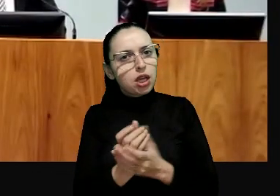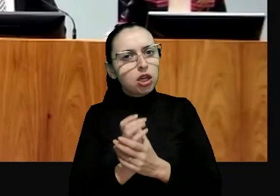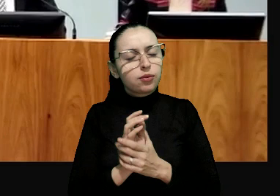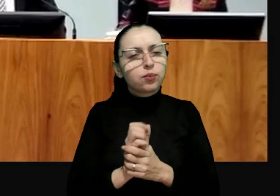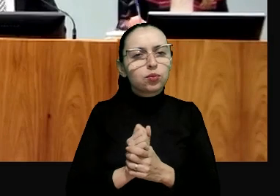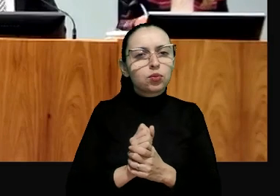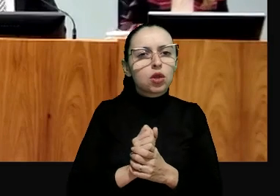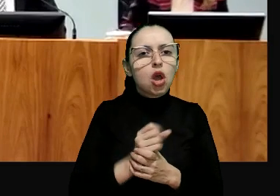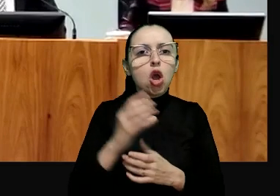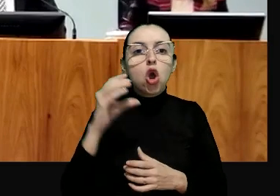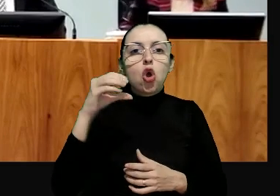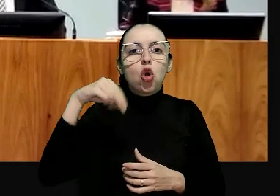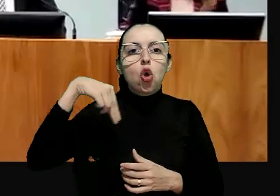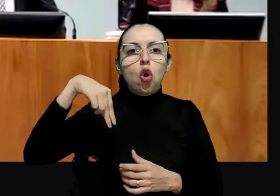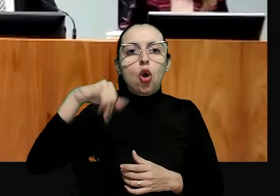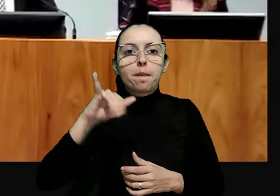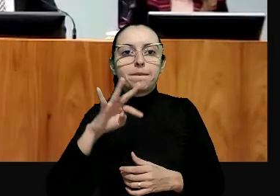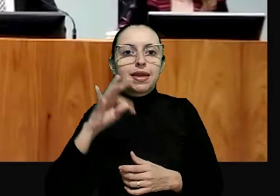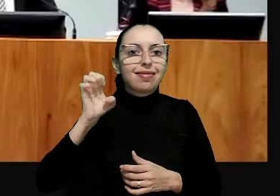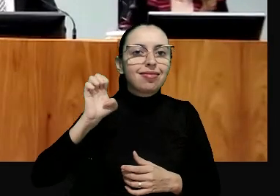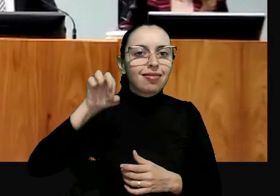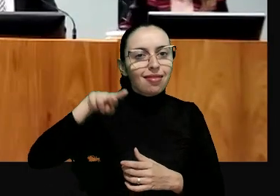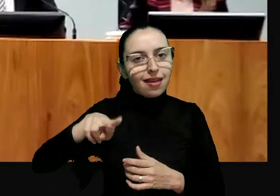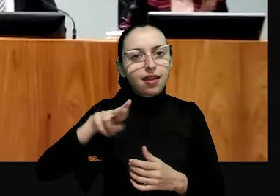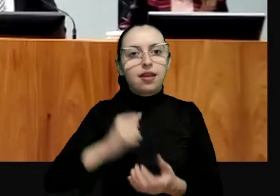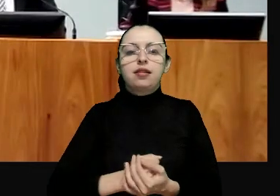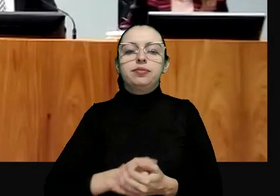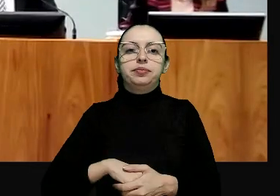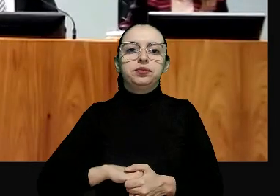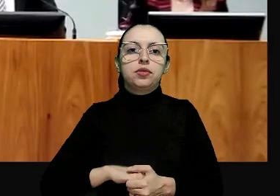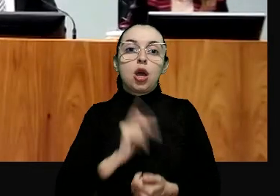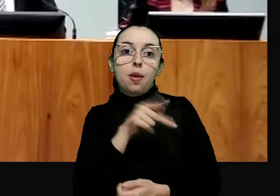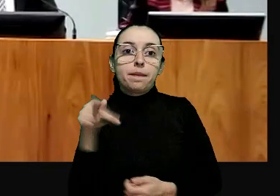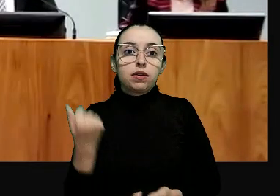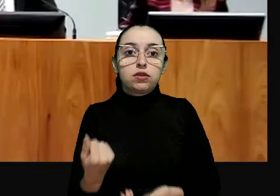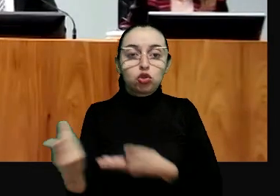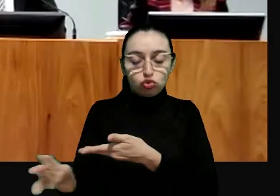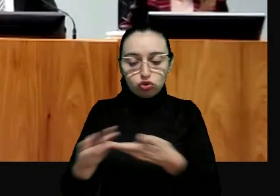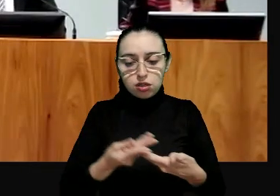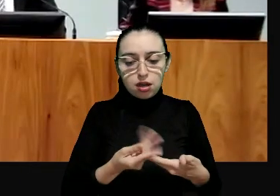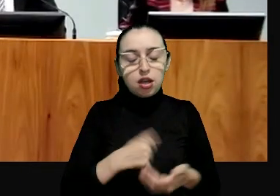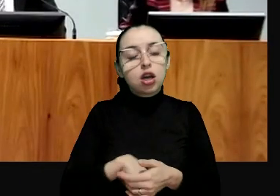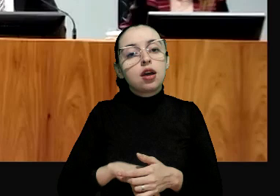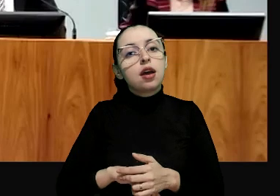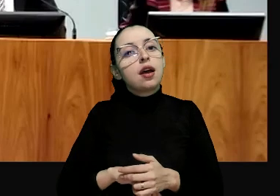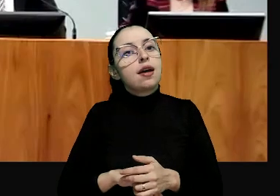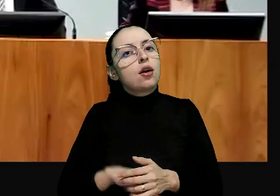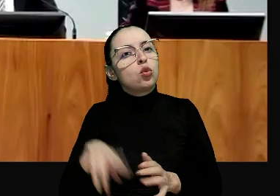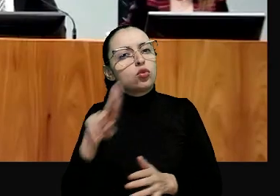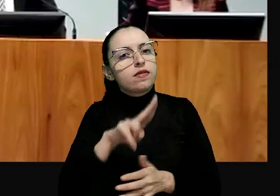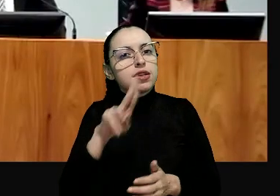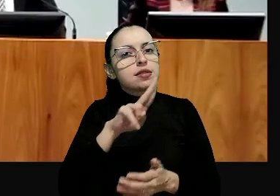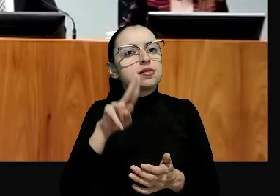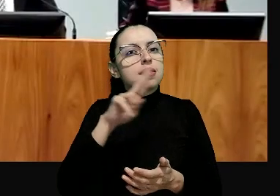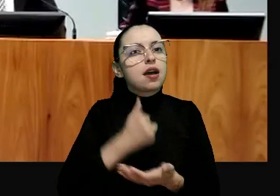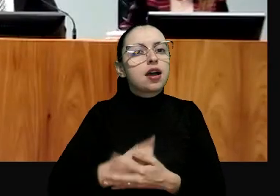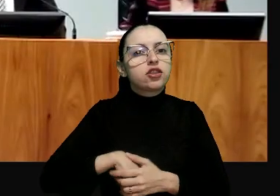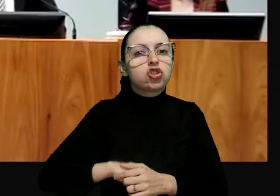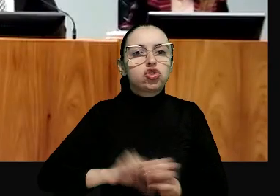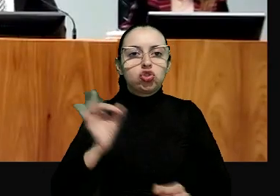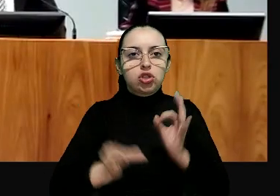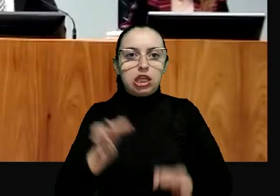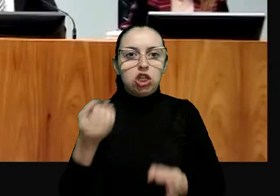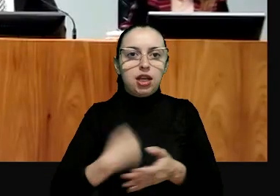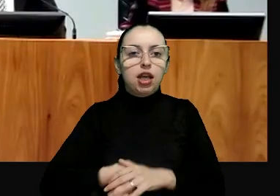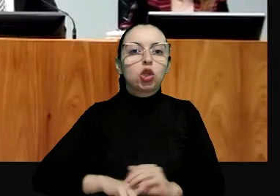Comitê Científico da Agência dos Direitos Fundamentais da União Europeia professor convidado da Faculdade de Direito da Universidade de Nova Iorque